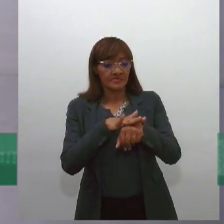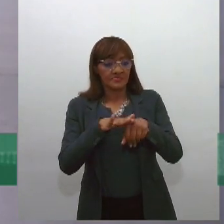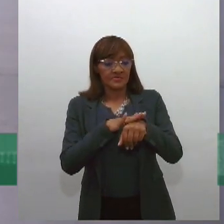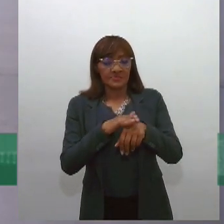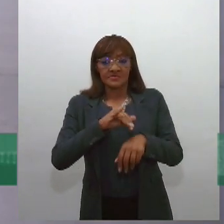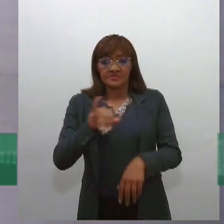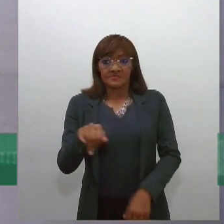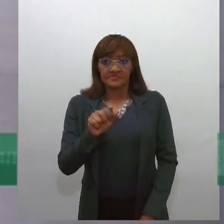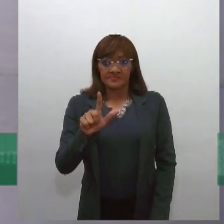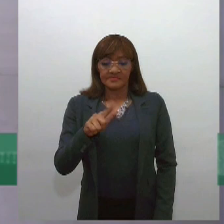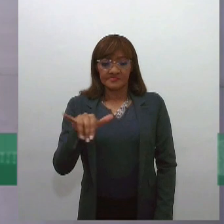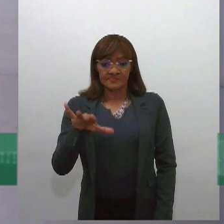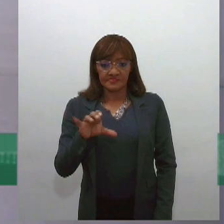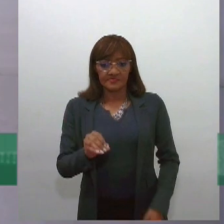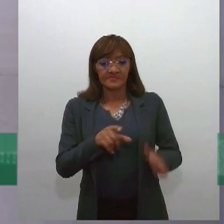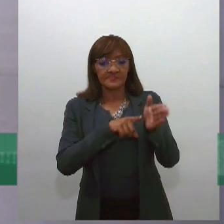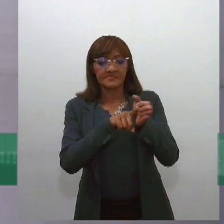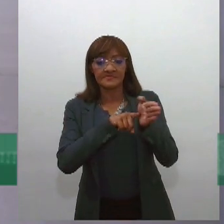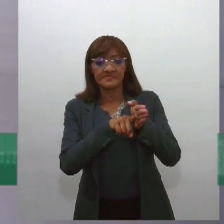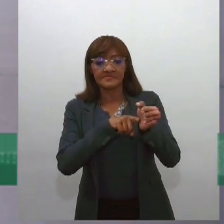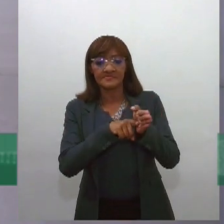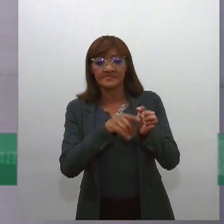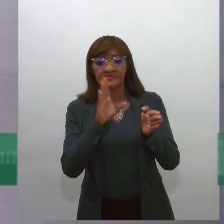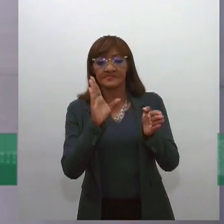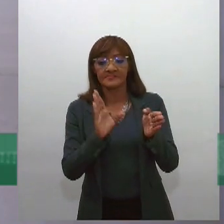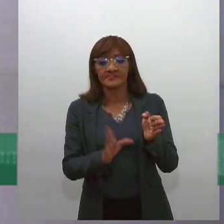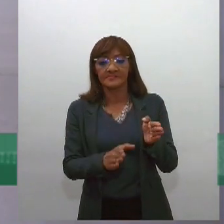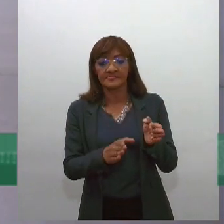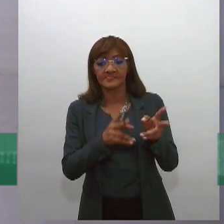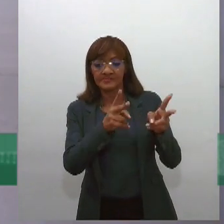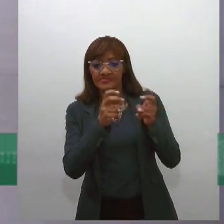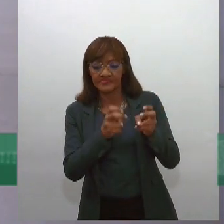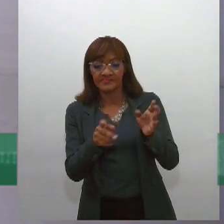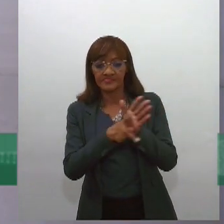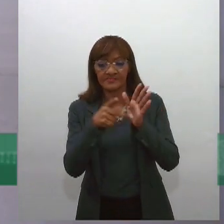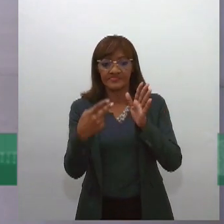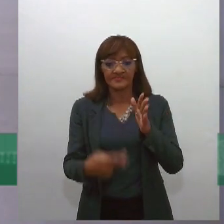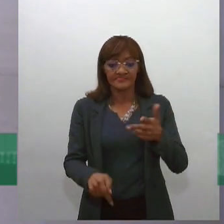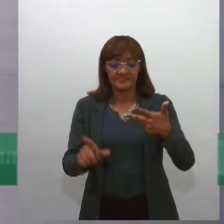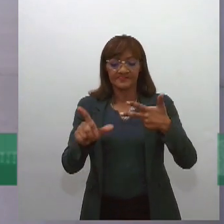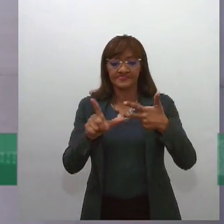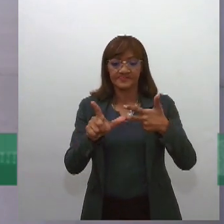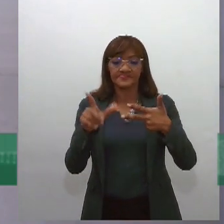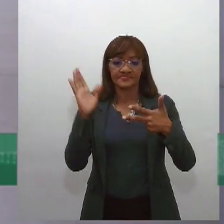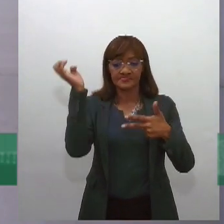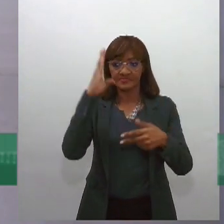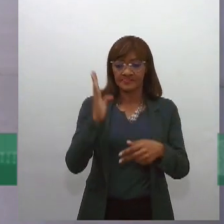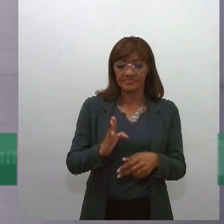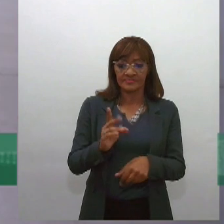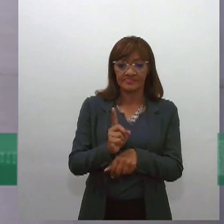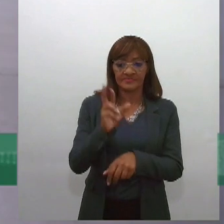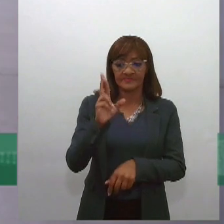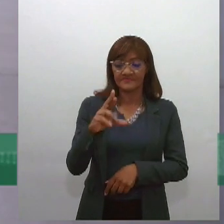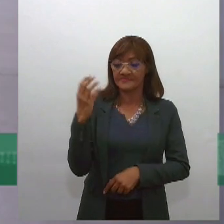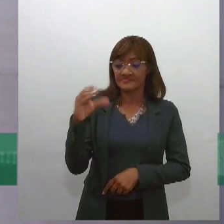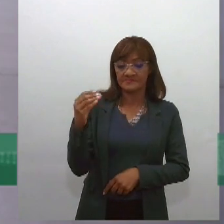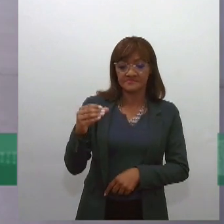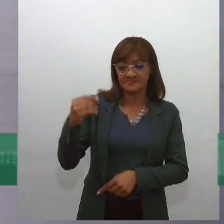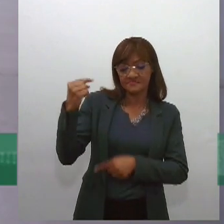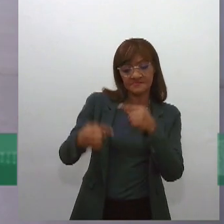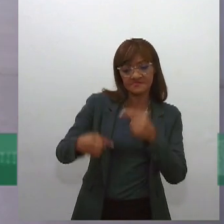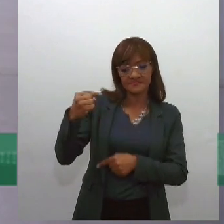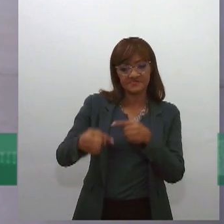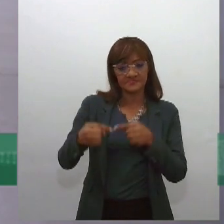pesquisador do Observatório do Legislativo Brasileiro, doutor em ciência política, com experiência em análise de